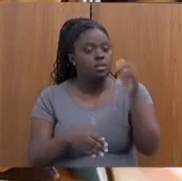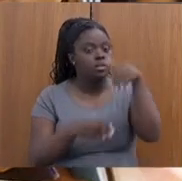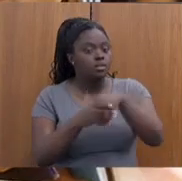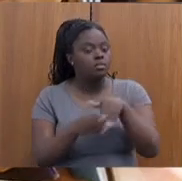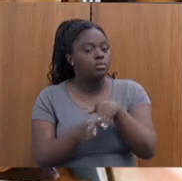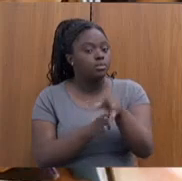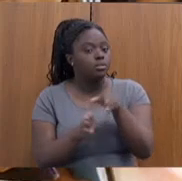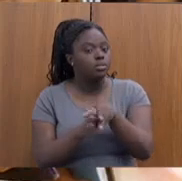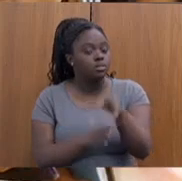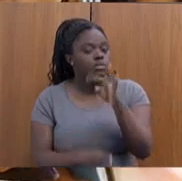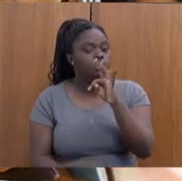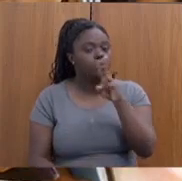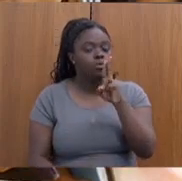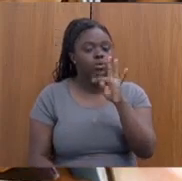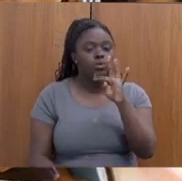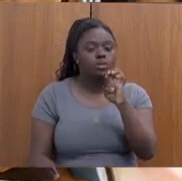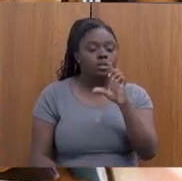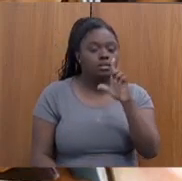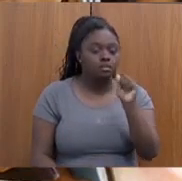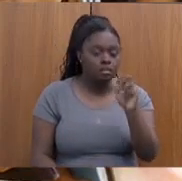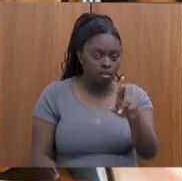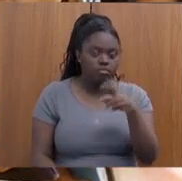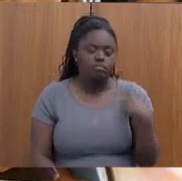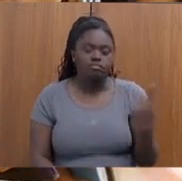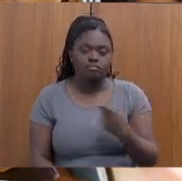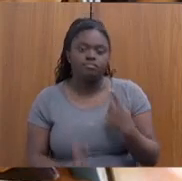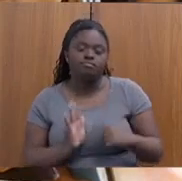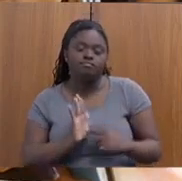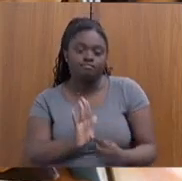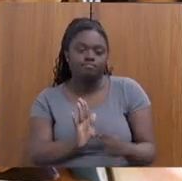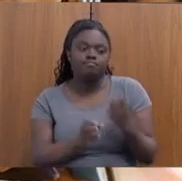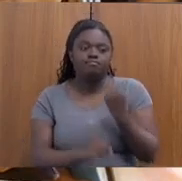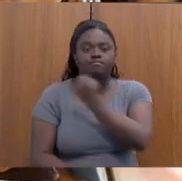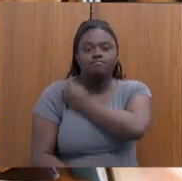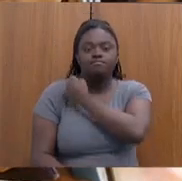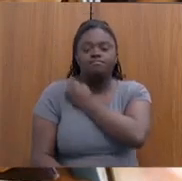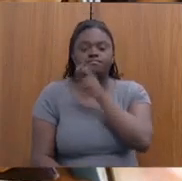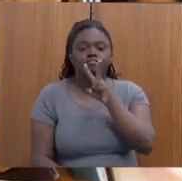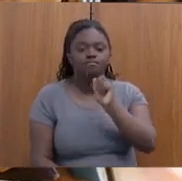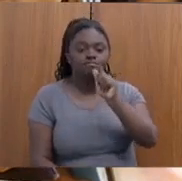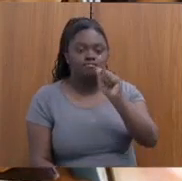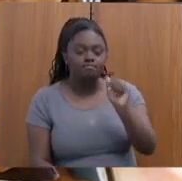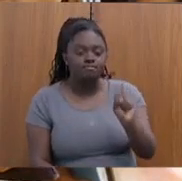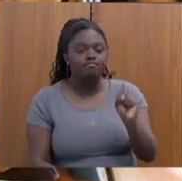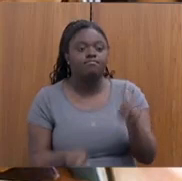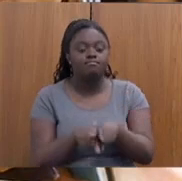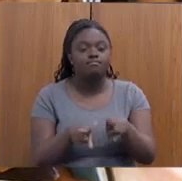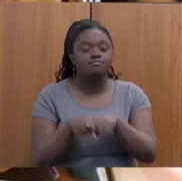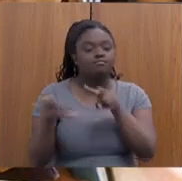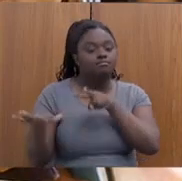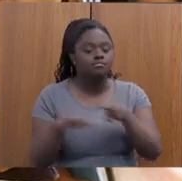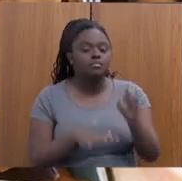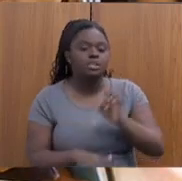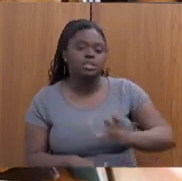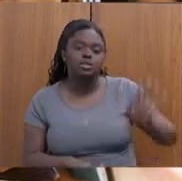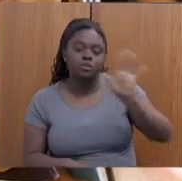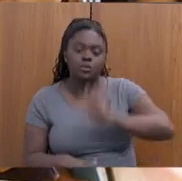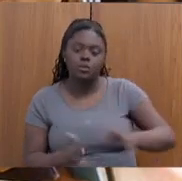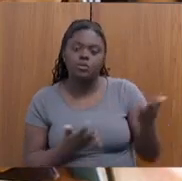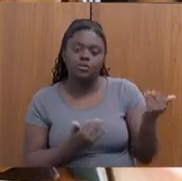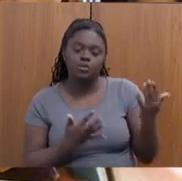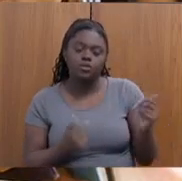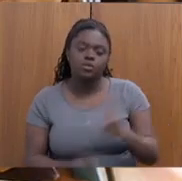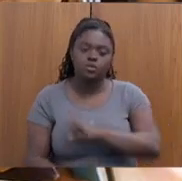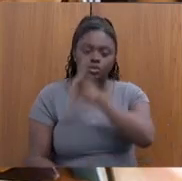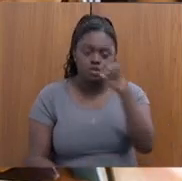tutelares. Então, nós estamos ofertando esse número de vagas. E vai ser realizada a Semana Estadual da Juventude, entre 12 a 18